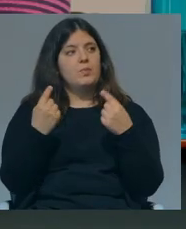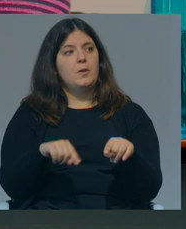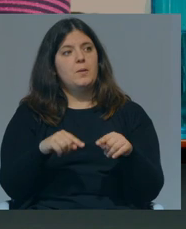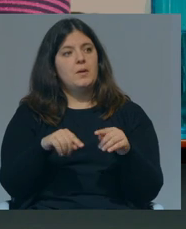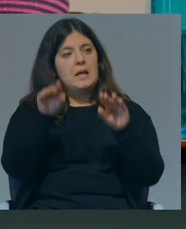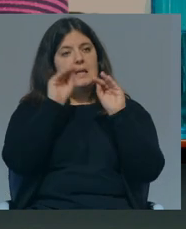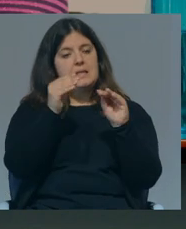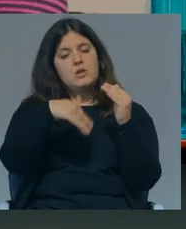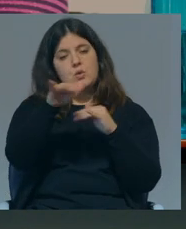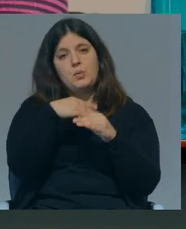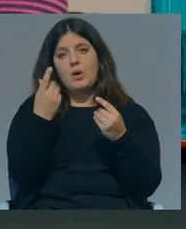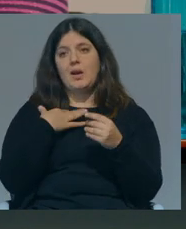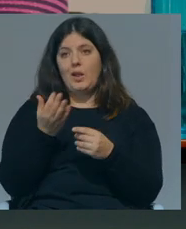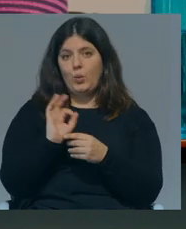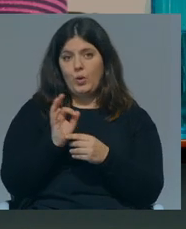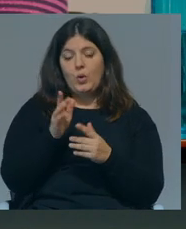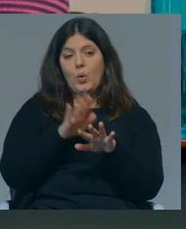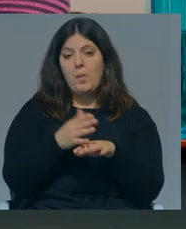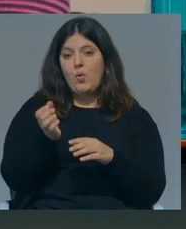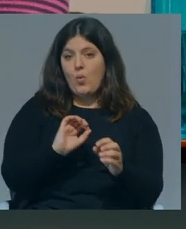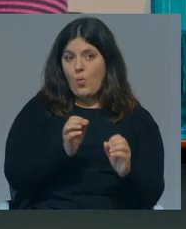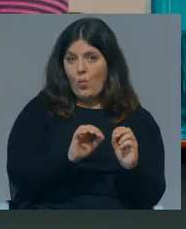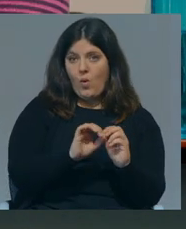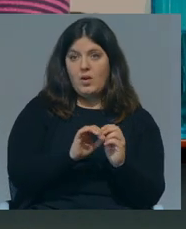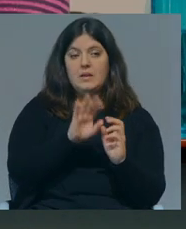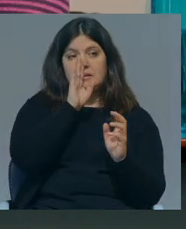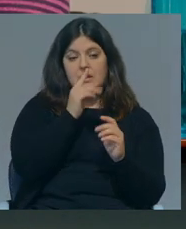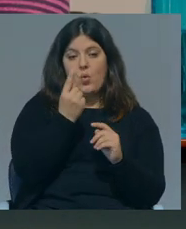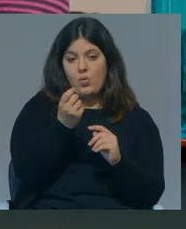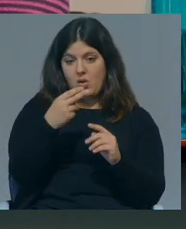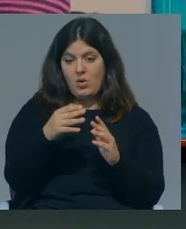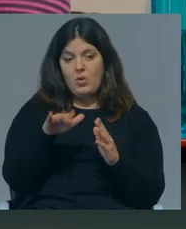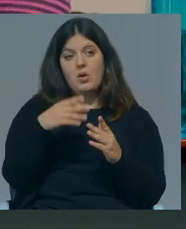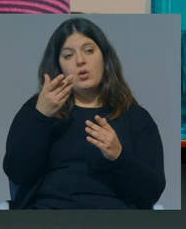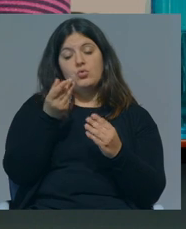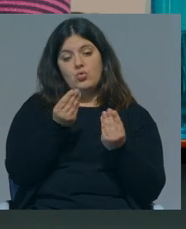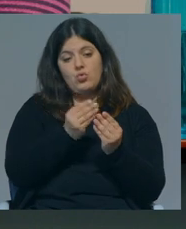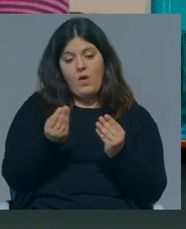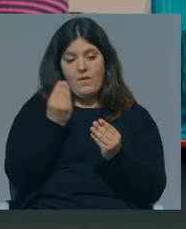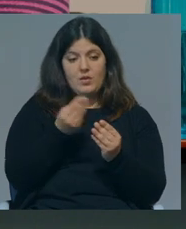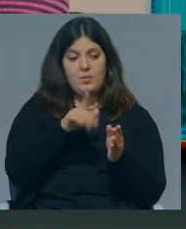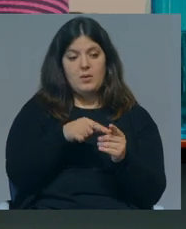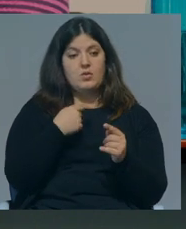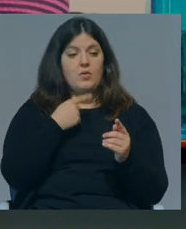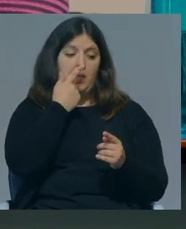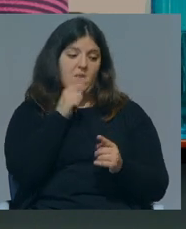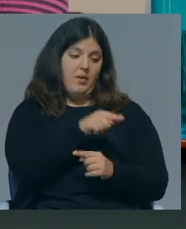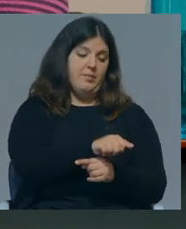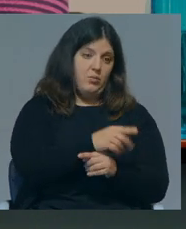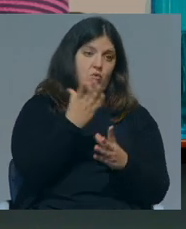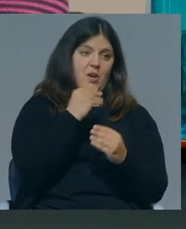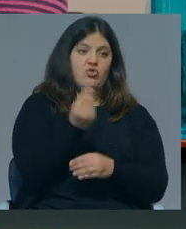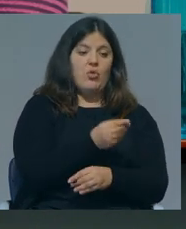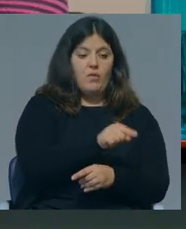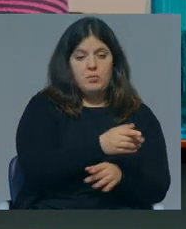ter ensino superior gratuito, mas como não há, eu, enquanto houver um euro para ser gasto nos anos mais novos, vou sempre querer gastar nos anos mais novos. E só